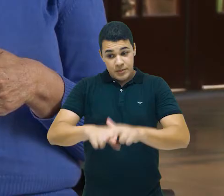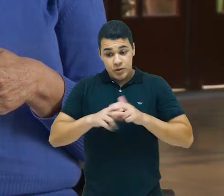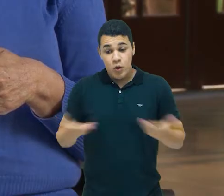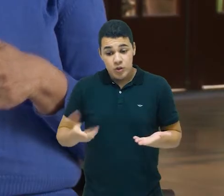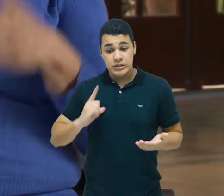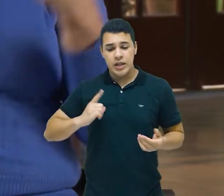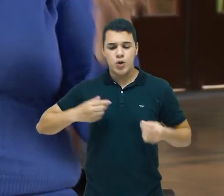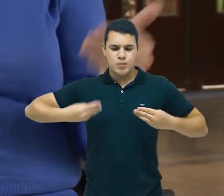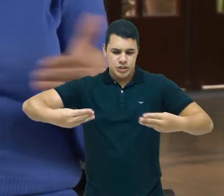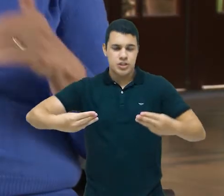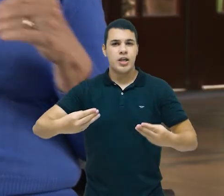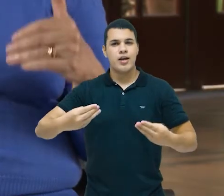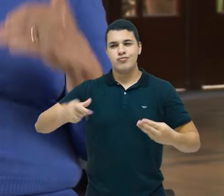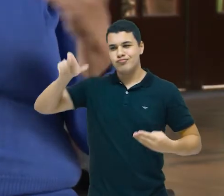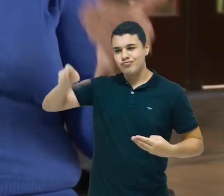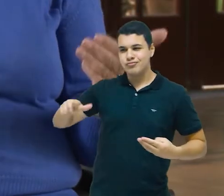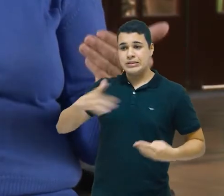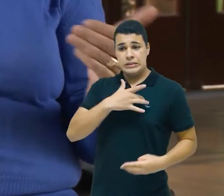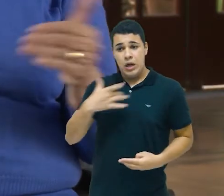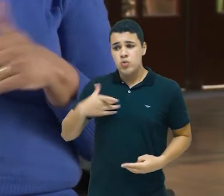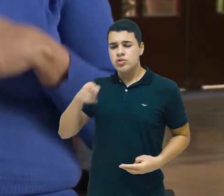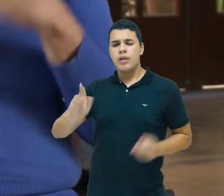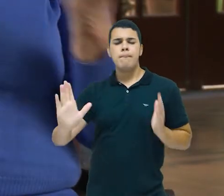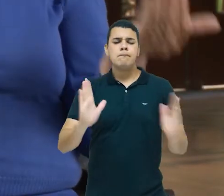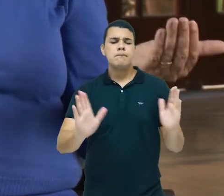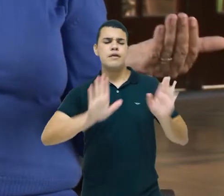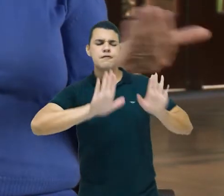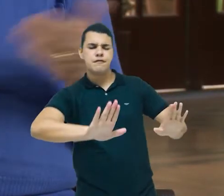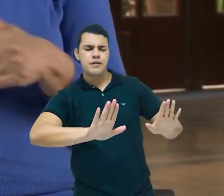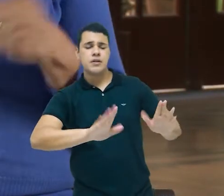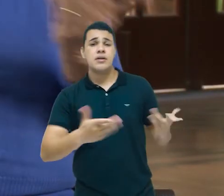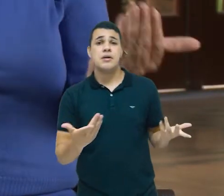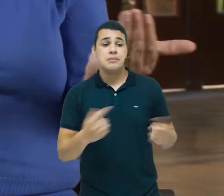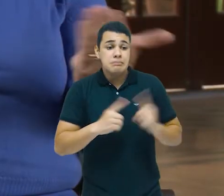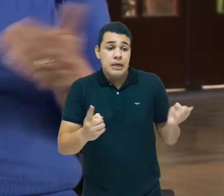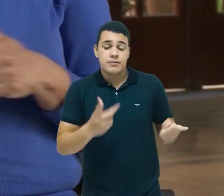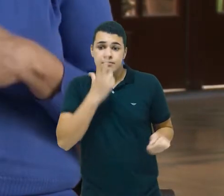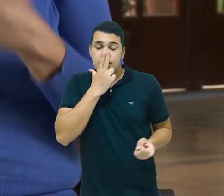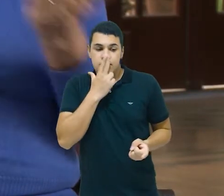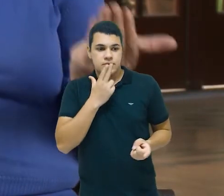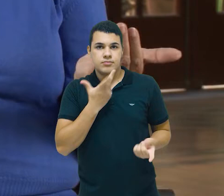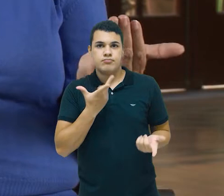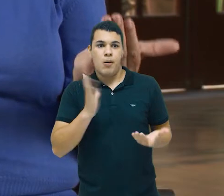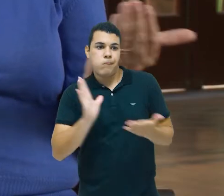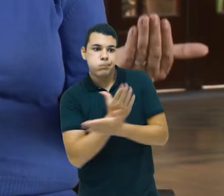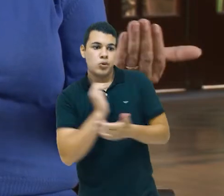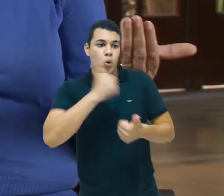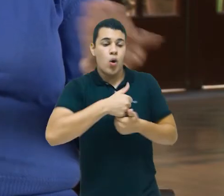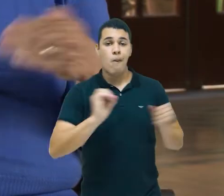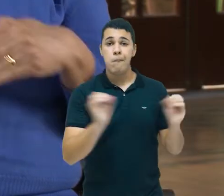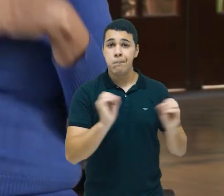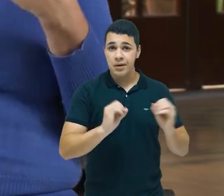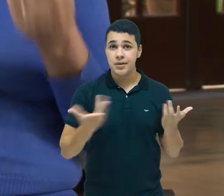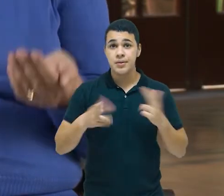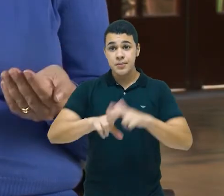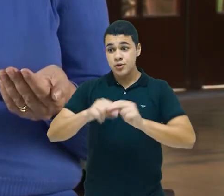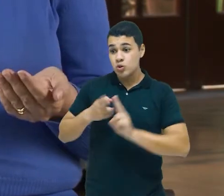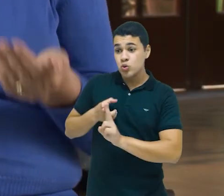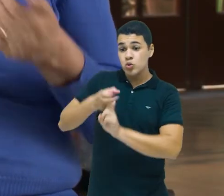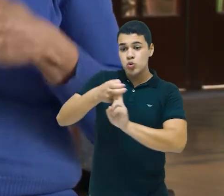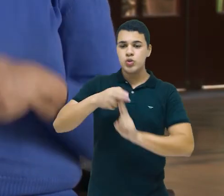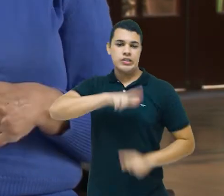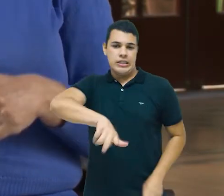ministro da saúde provisório eterno também. E, enfim, o SUS não é